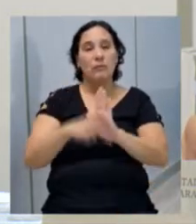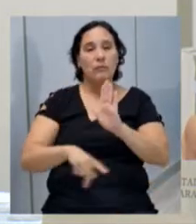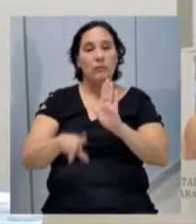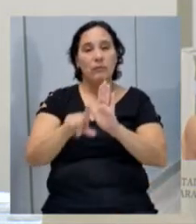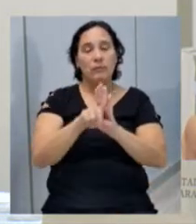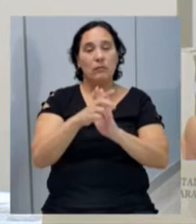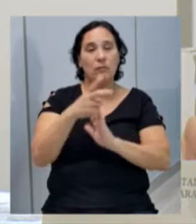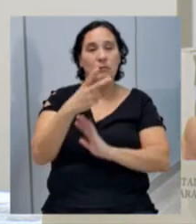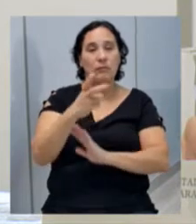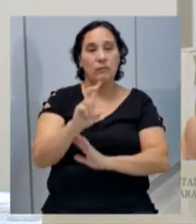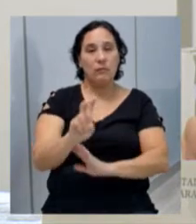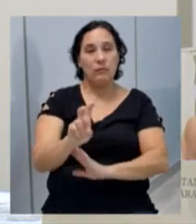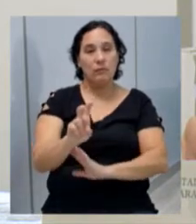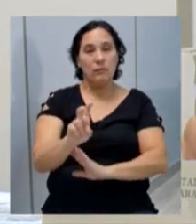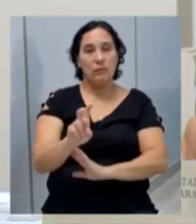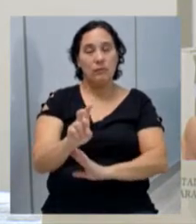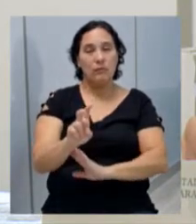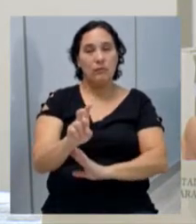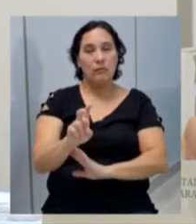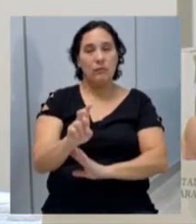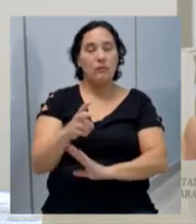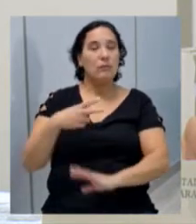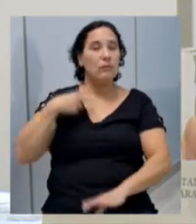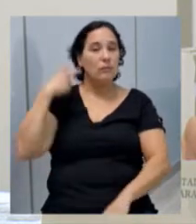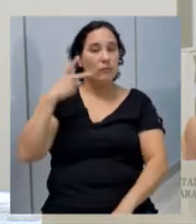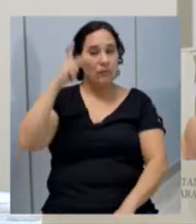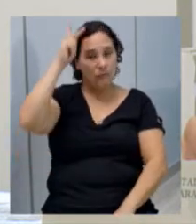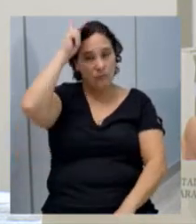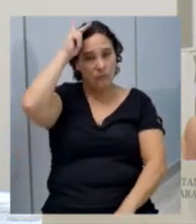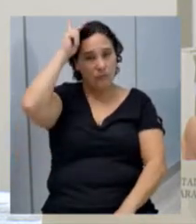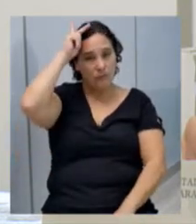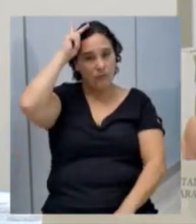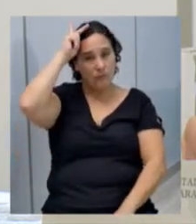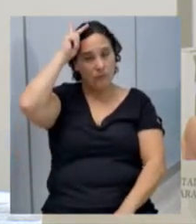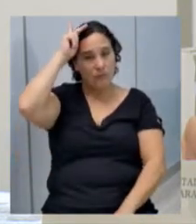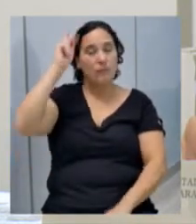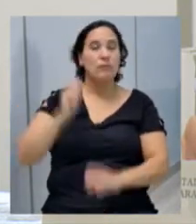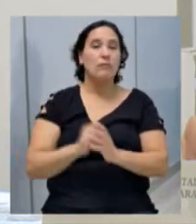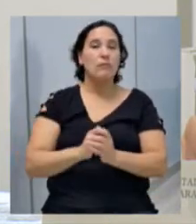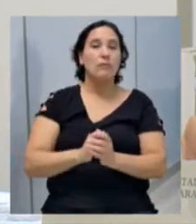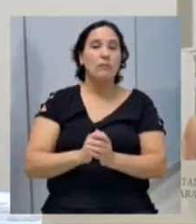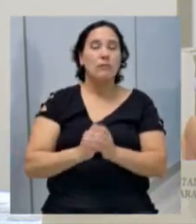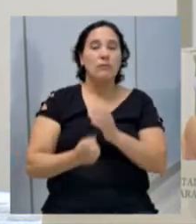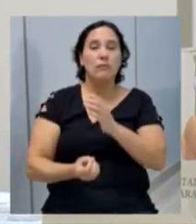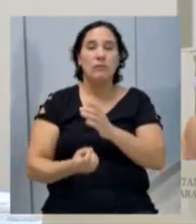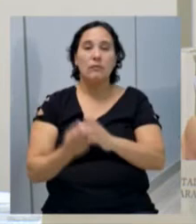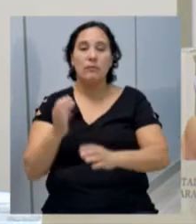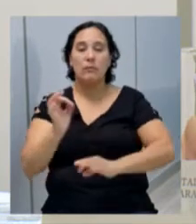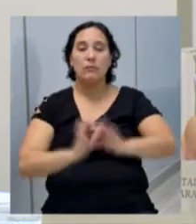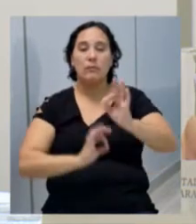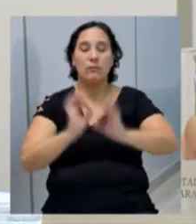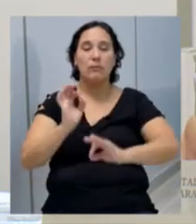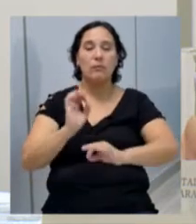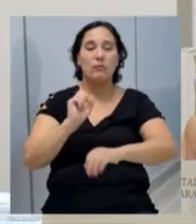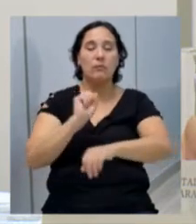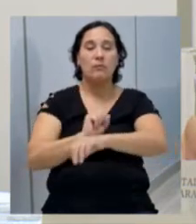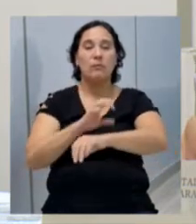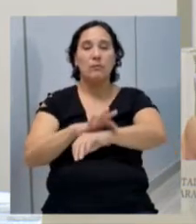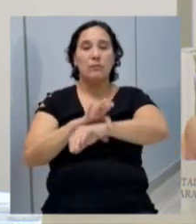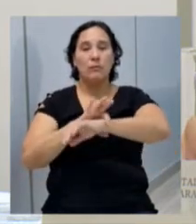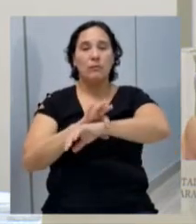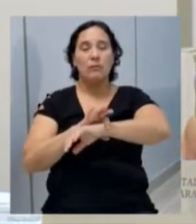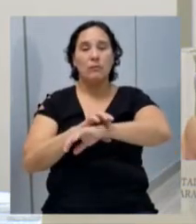de lei número 25 de 2018 da vereadora Cátia Mariano Batista Colello, que cria o programa Parada Segura, que